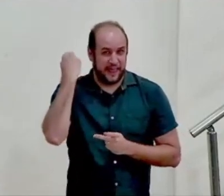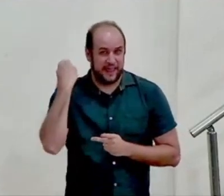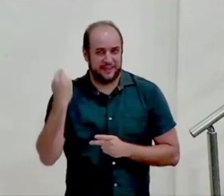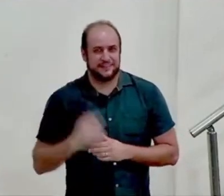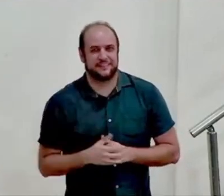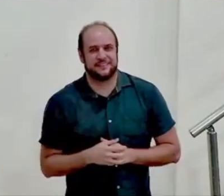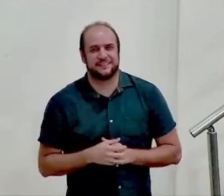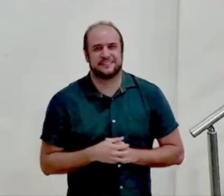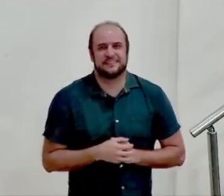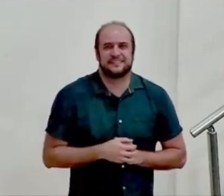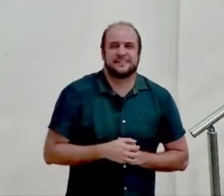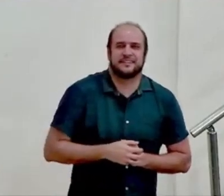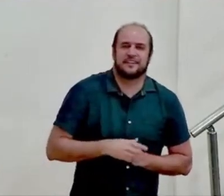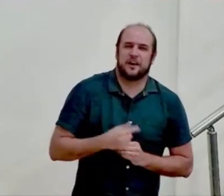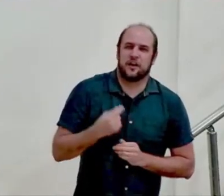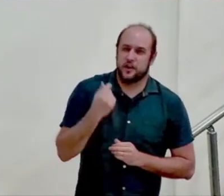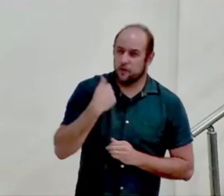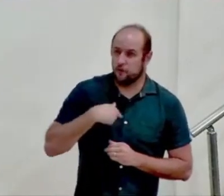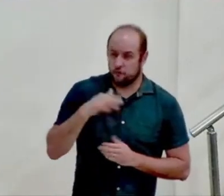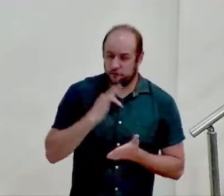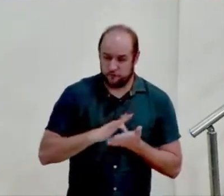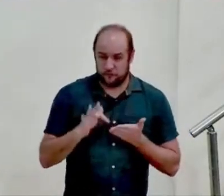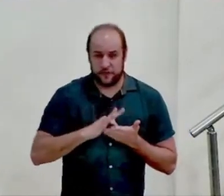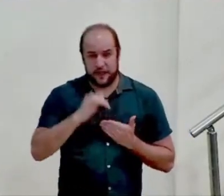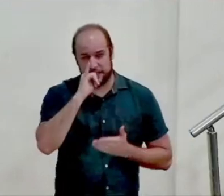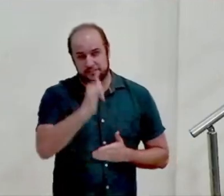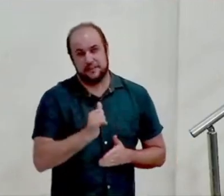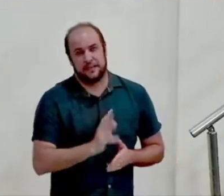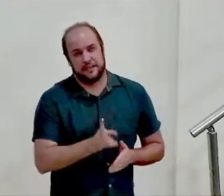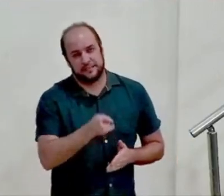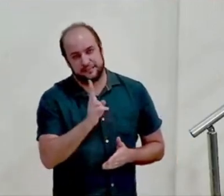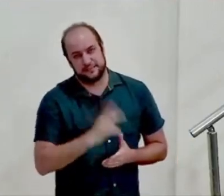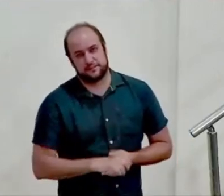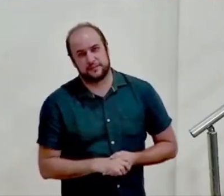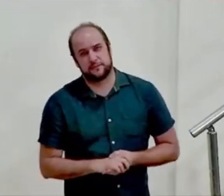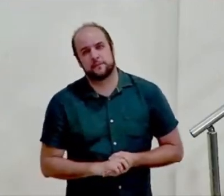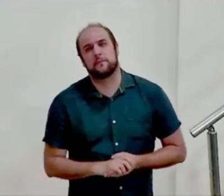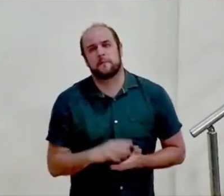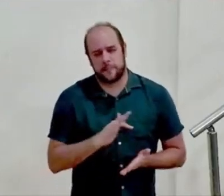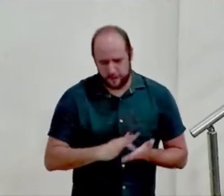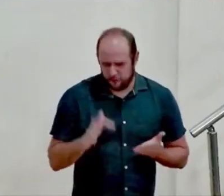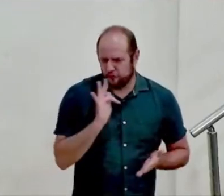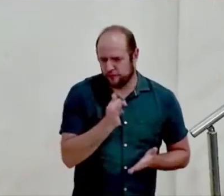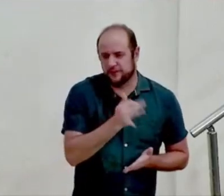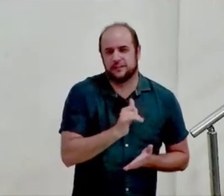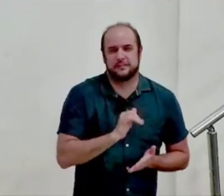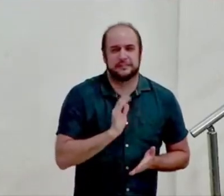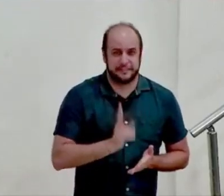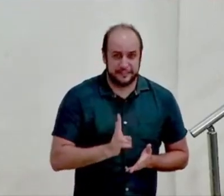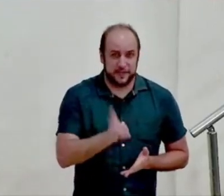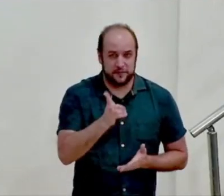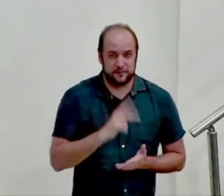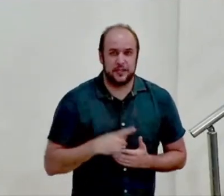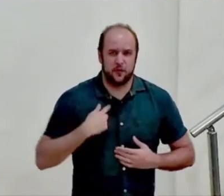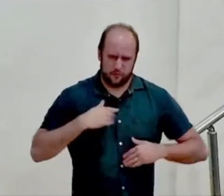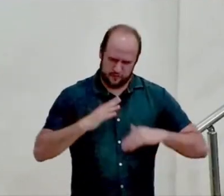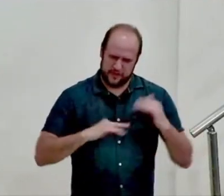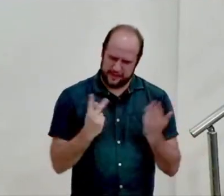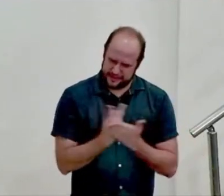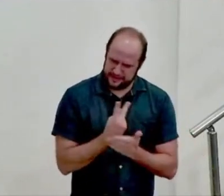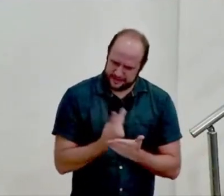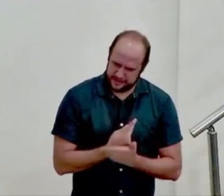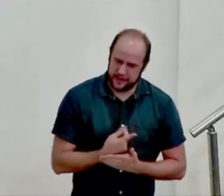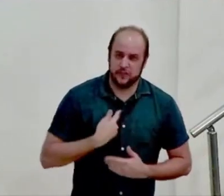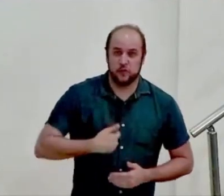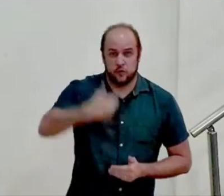Lapa eu tenho dito uma frase que os irmãos já estão cansados de ouvir e eu digo assim quando eu faço alguma coisa errada você pode ter certeza que a